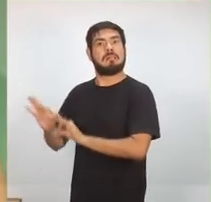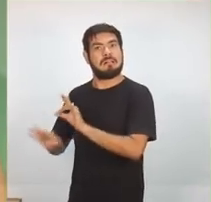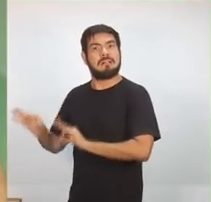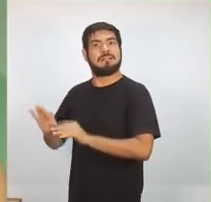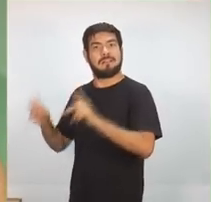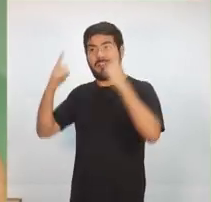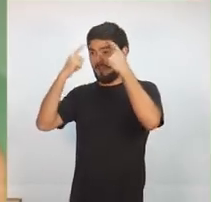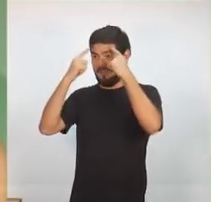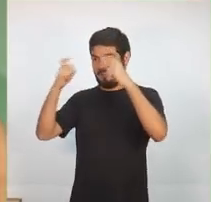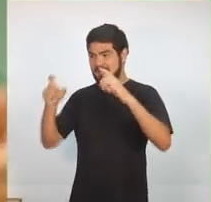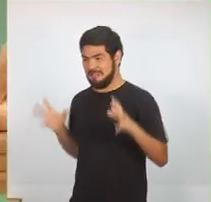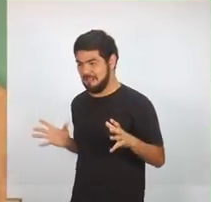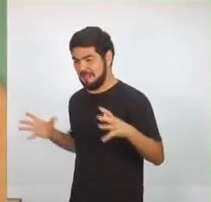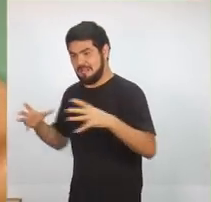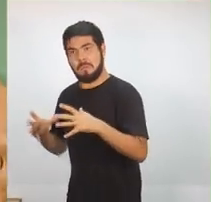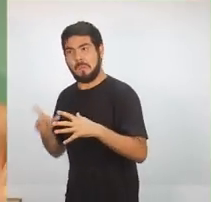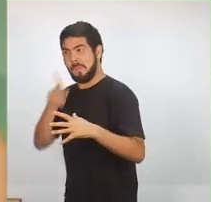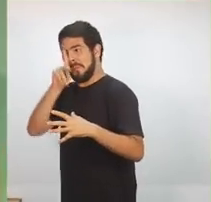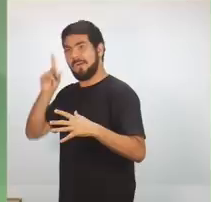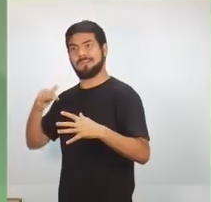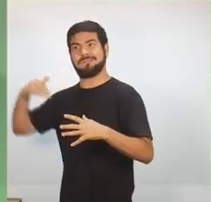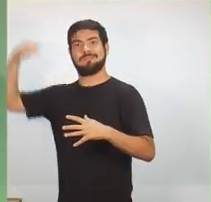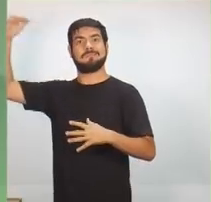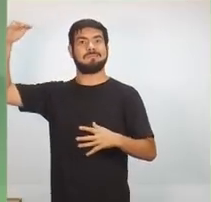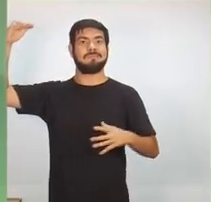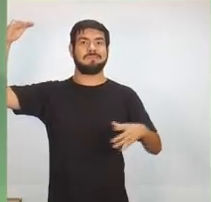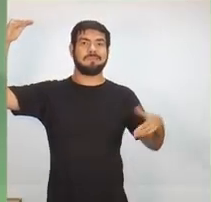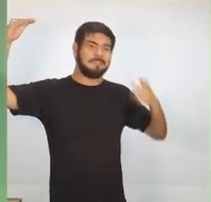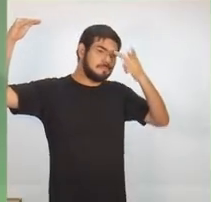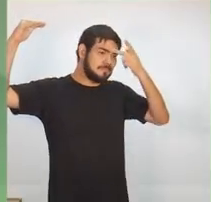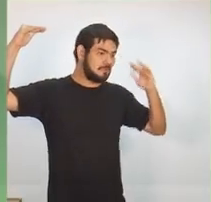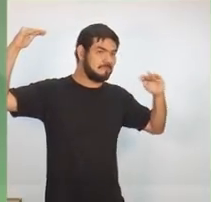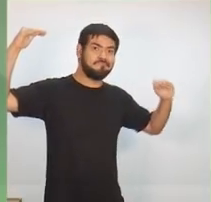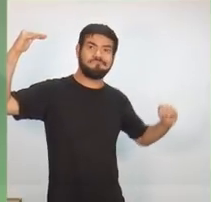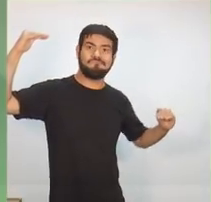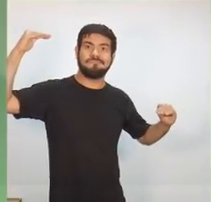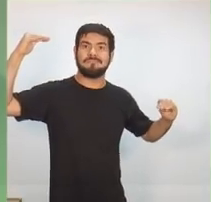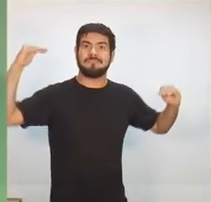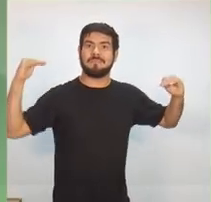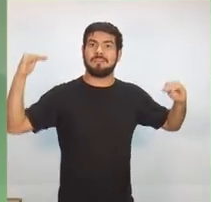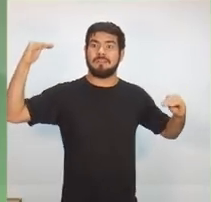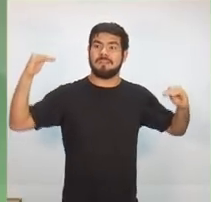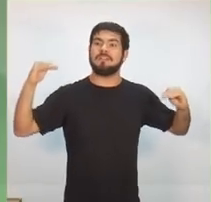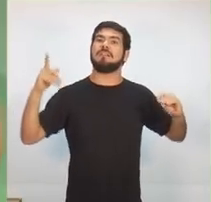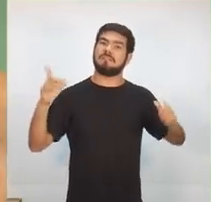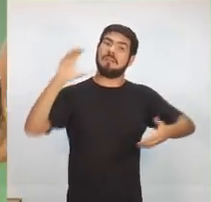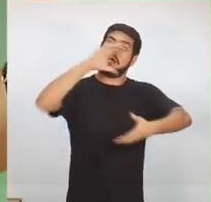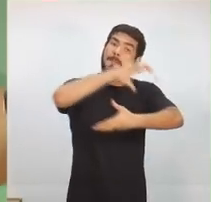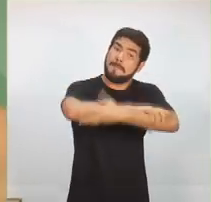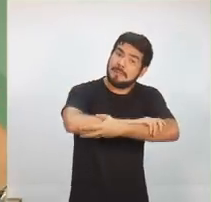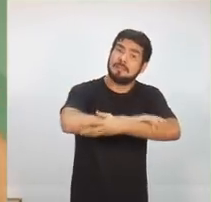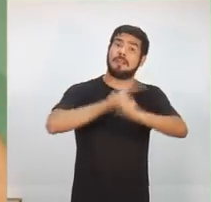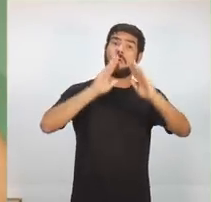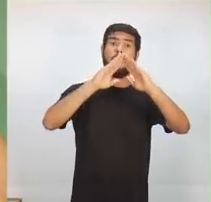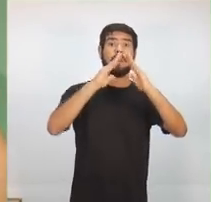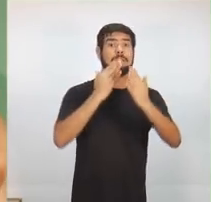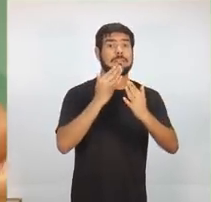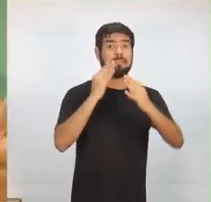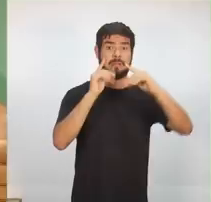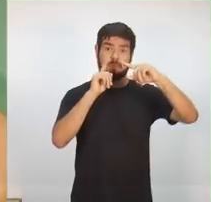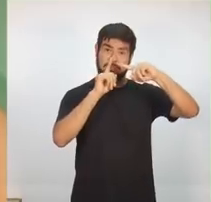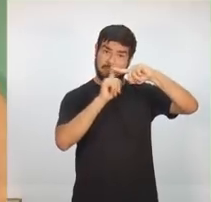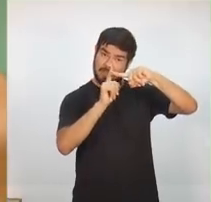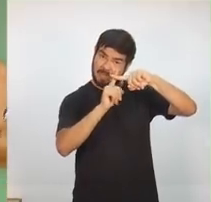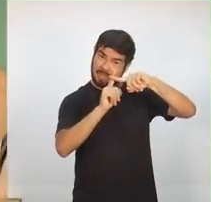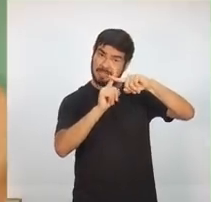juventude. Nós queremos fortalecer as famílias, fazer parceria com as igrejas evangélicas, as igrejas católicas